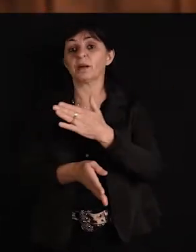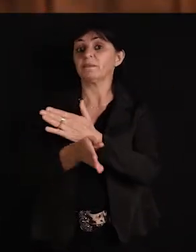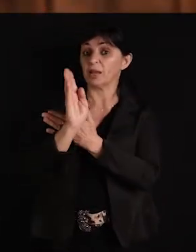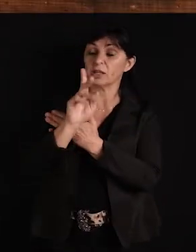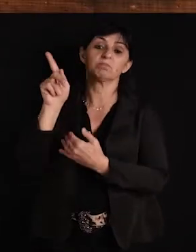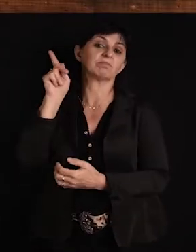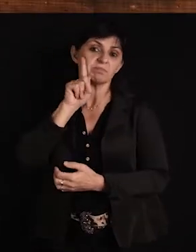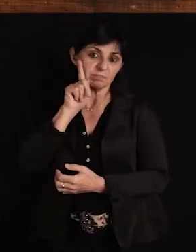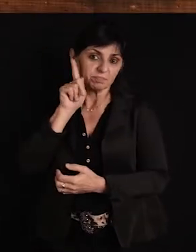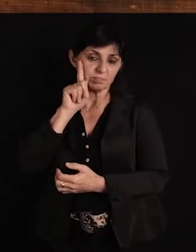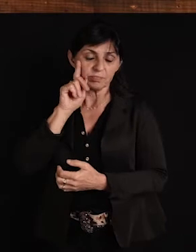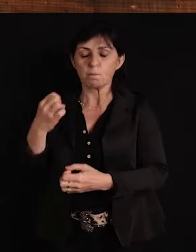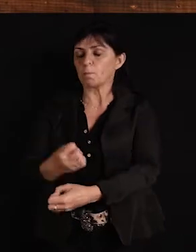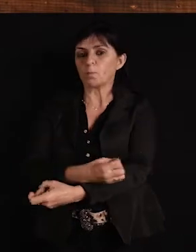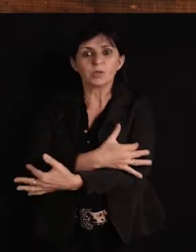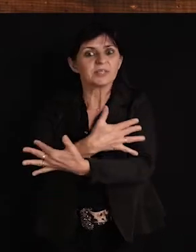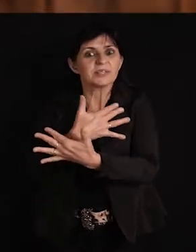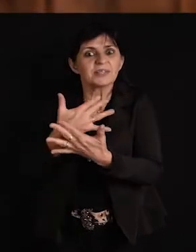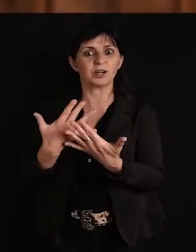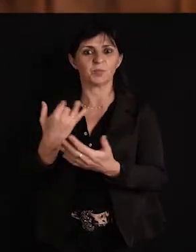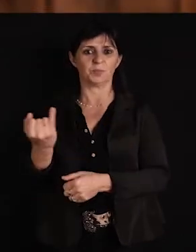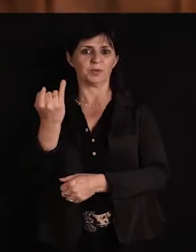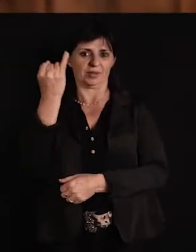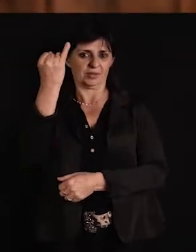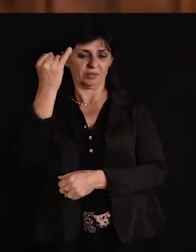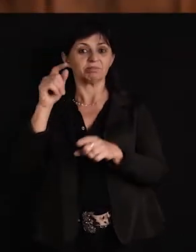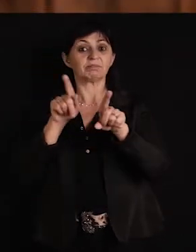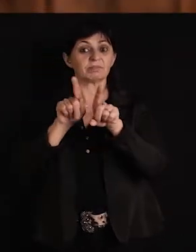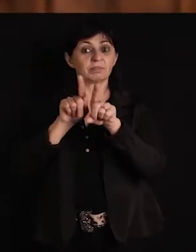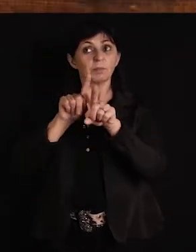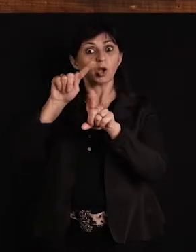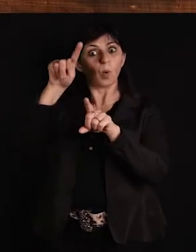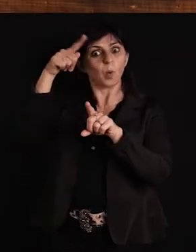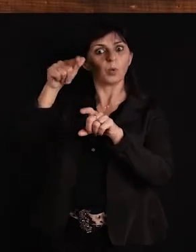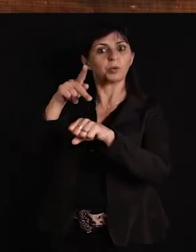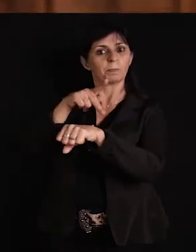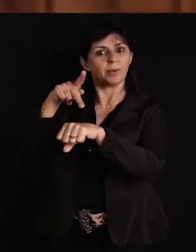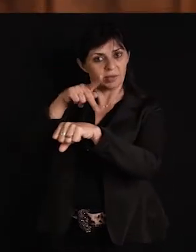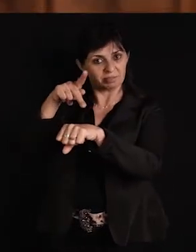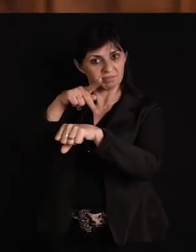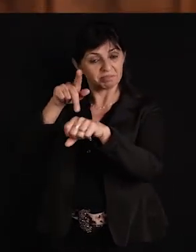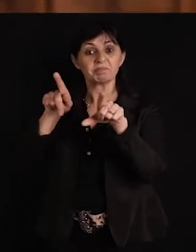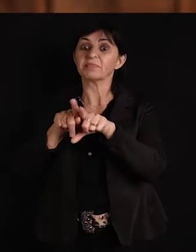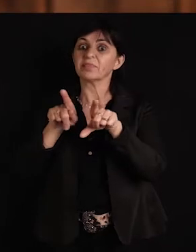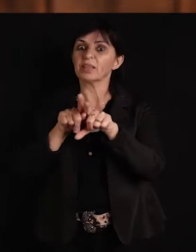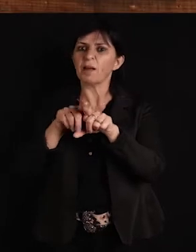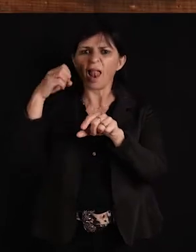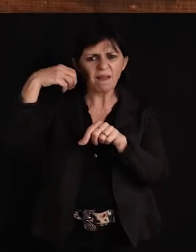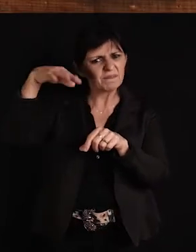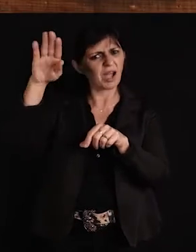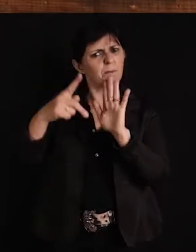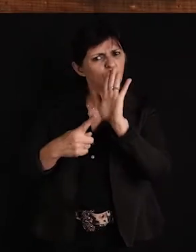Unidos, é uma emoção enorme, porque além de você ir para outro país, você carregar a tua cultura,